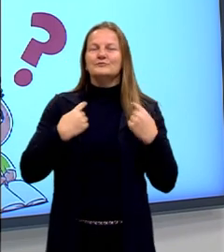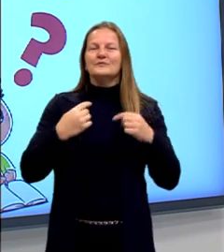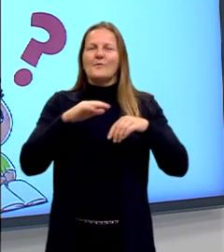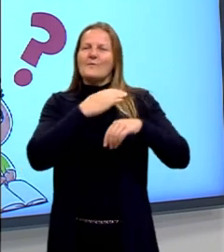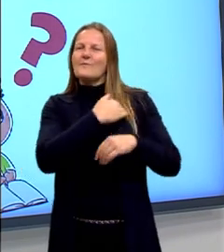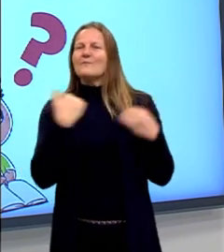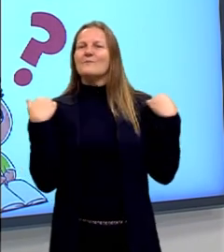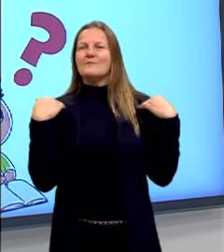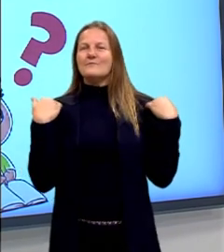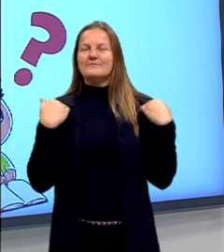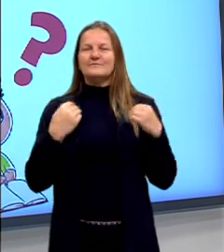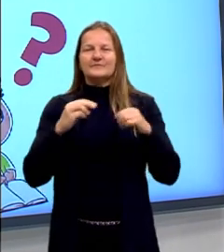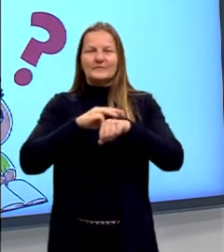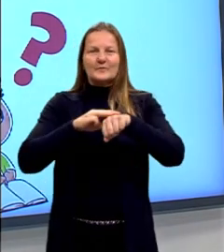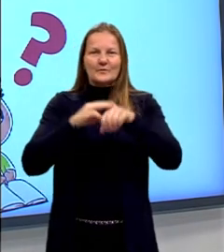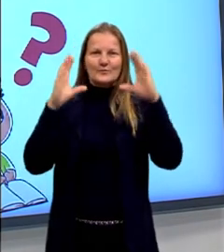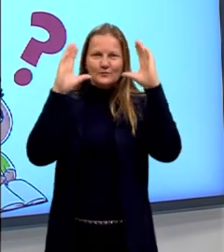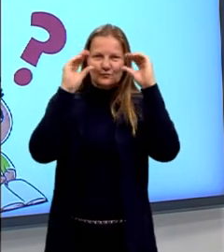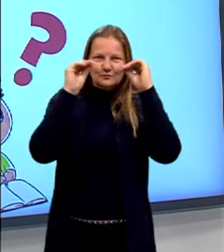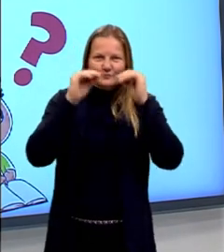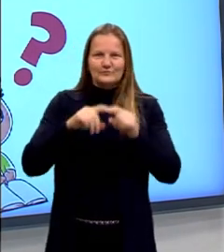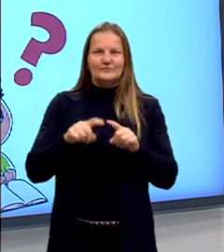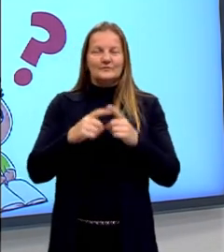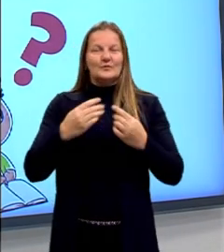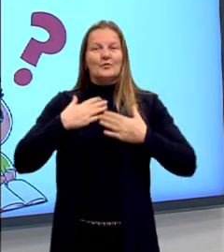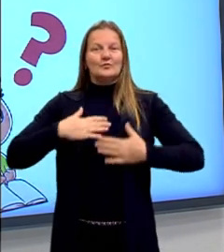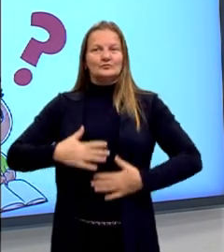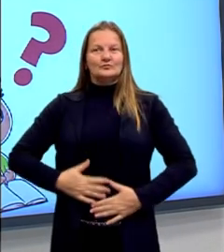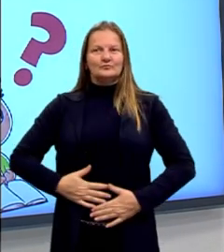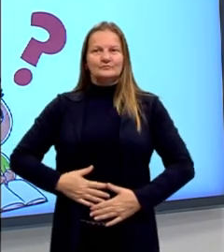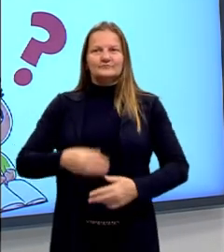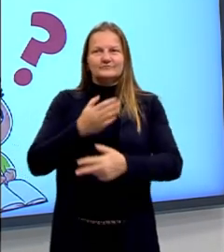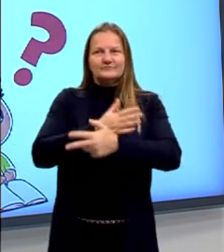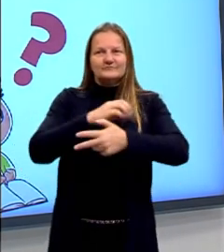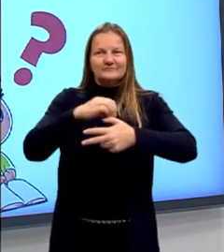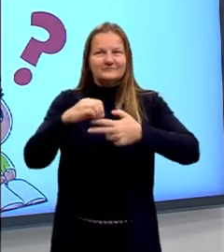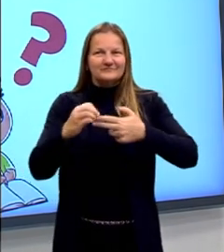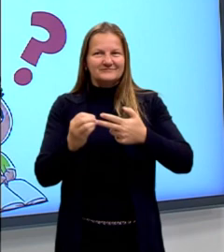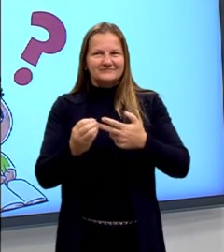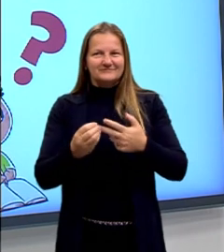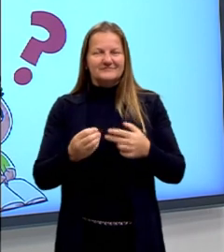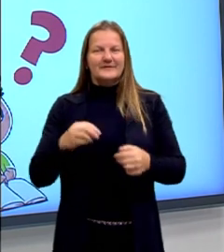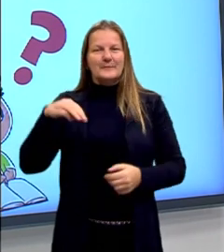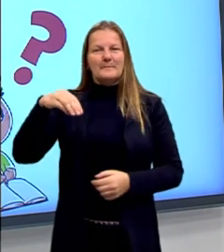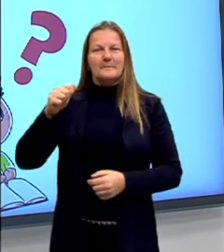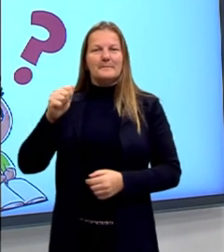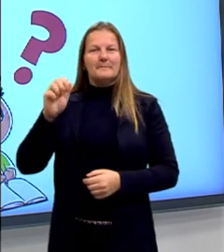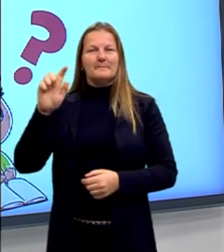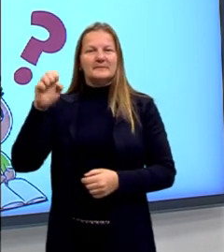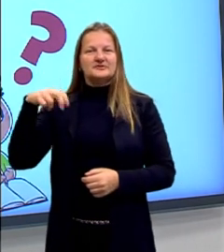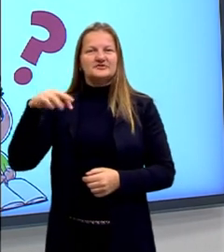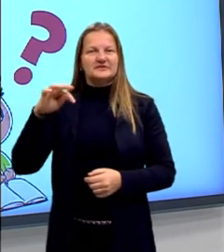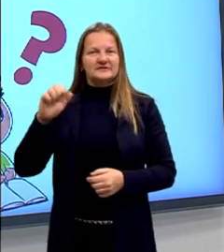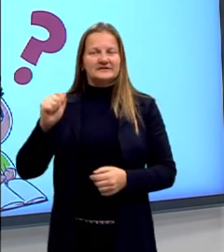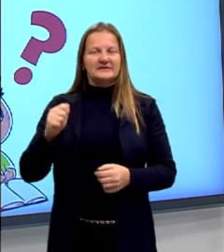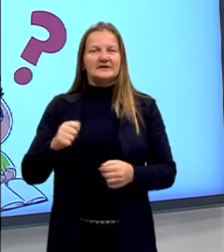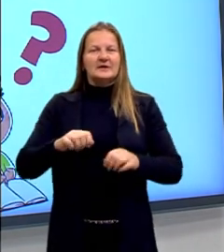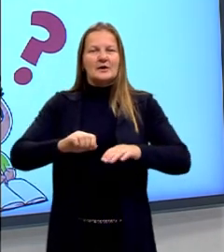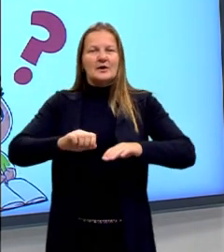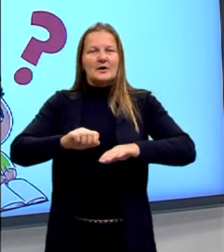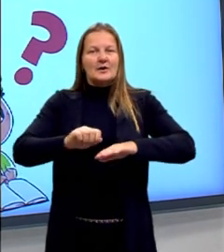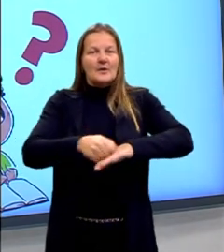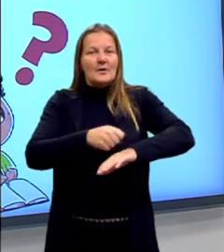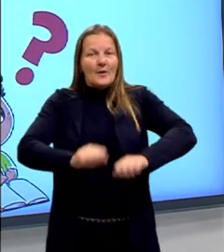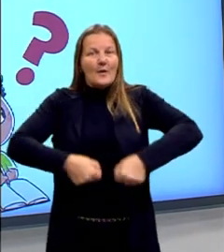médios, castanhos escuros, estou vestindo a camiseta do programa de cor magenta, calça preta e bota.